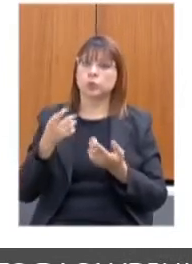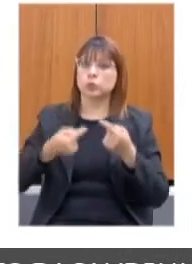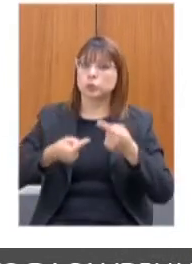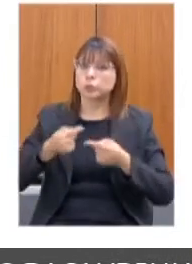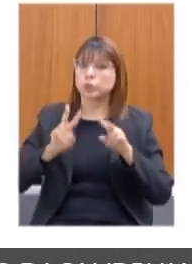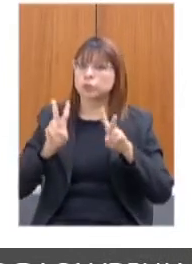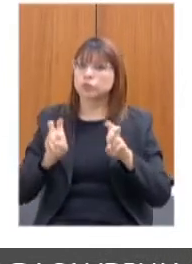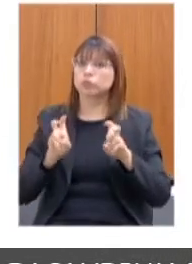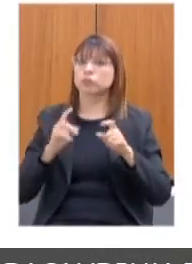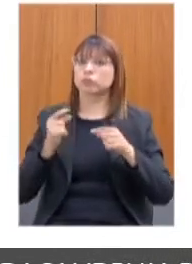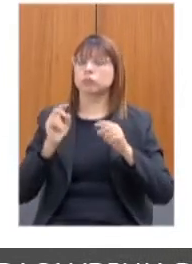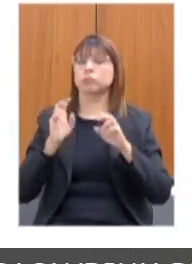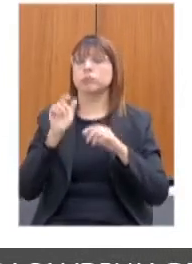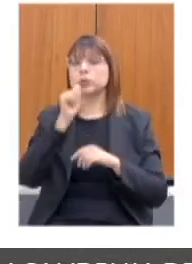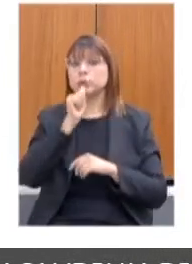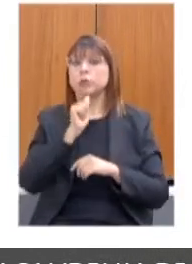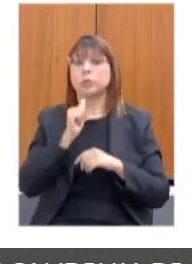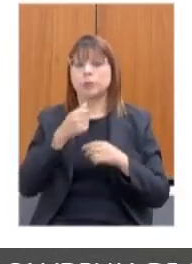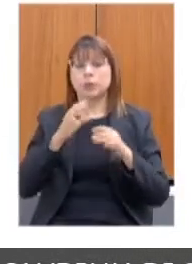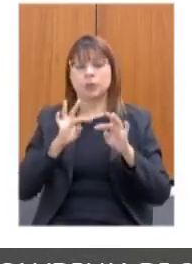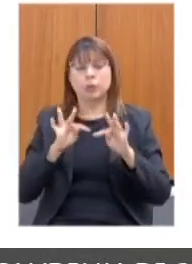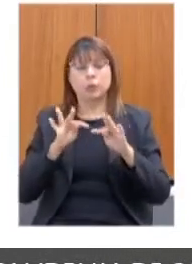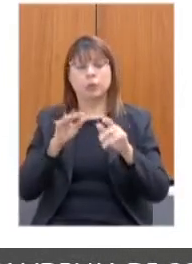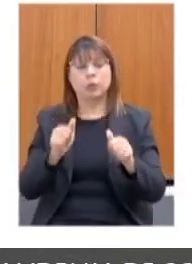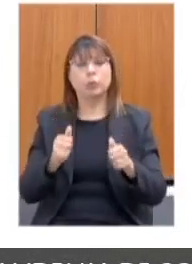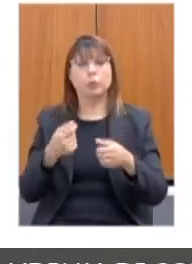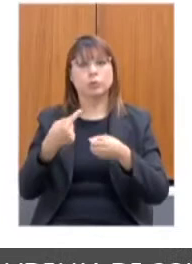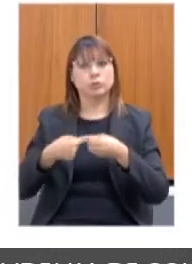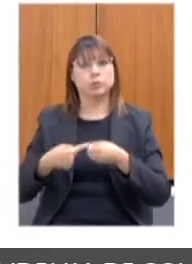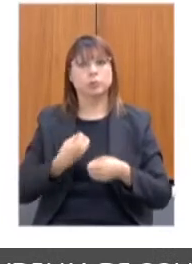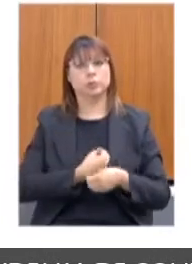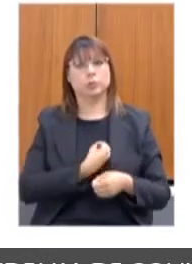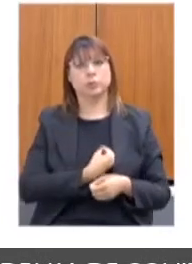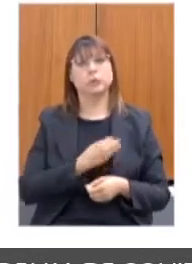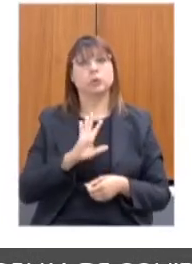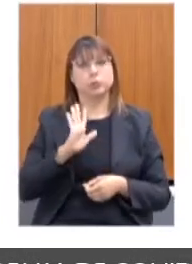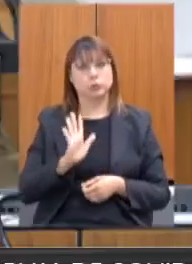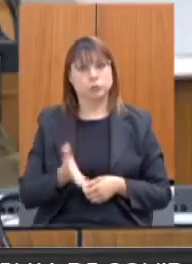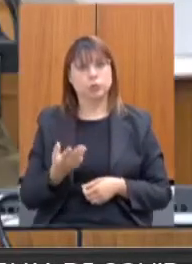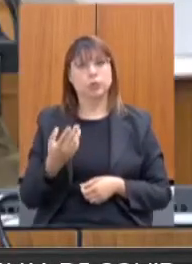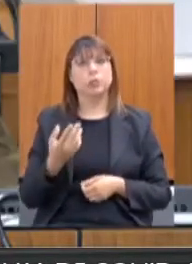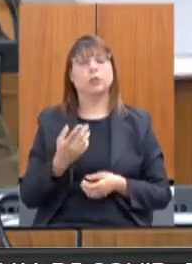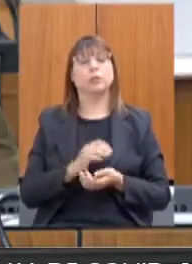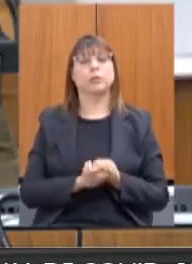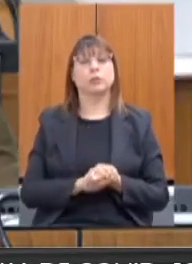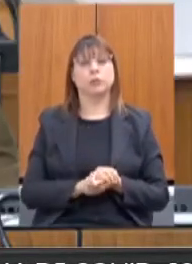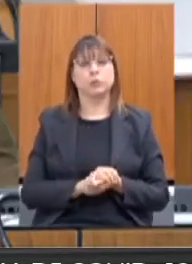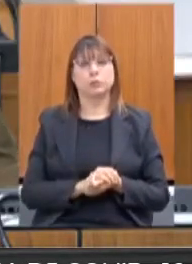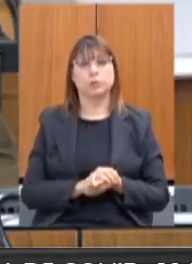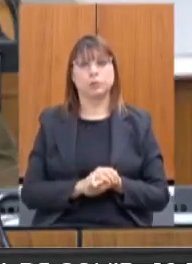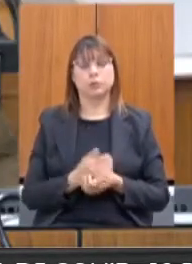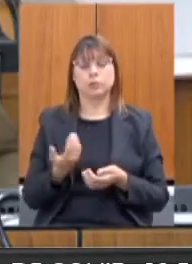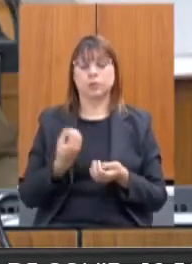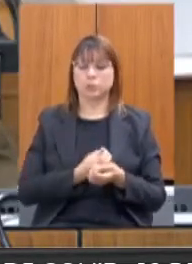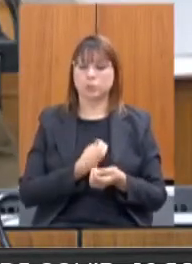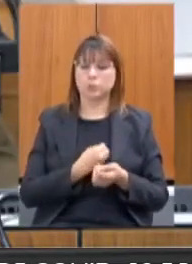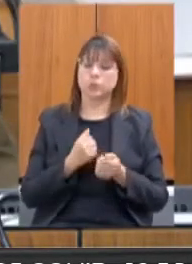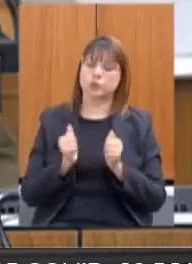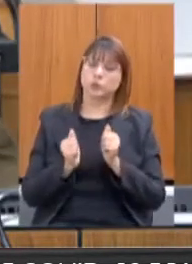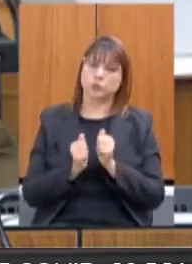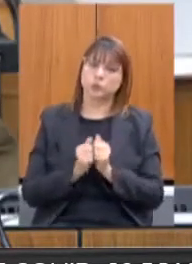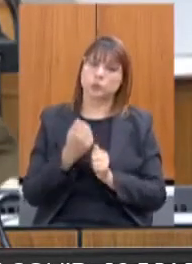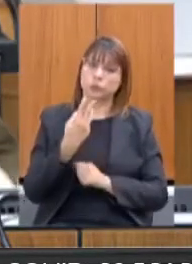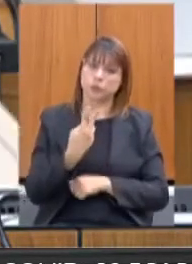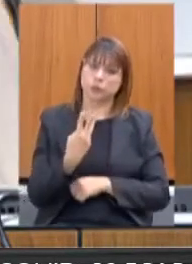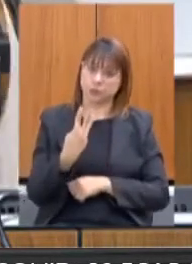eles entram também nessa política. E aí nós já fizemos celebração de termos de fomento ou eu colaboração em 31